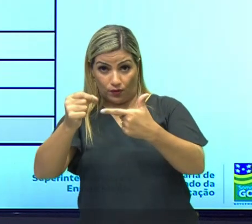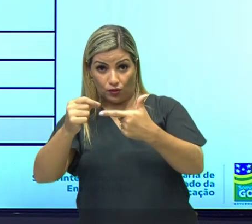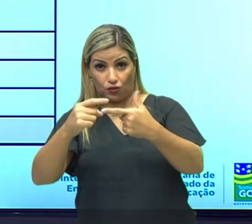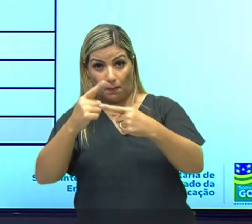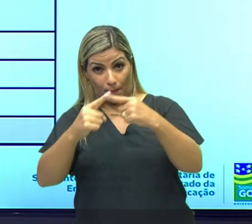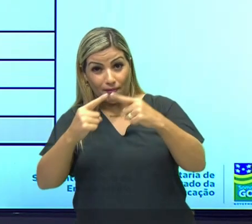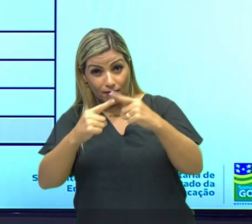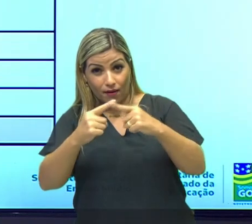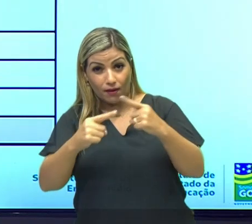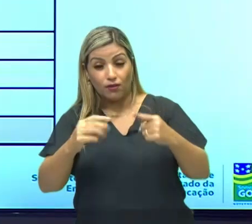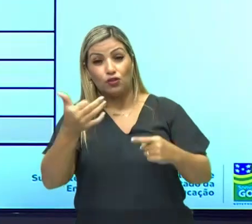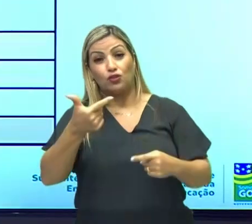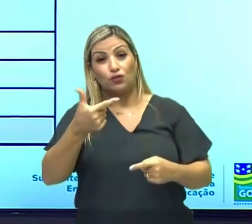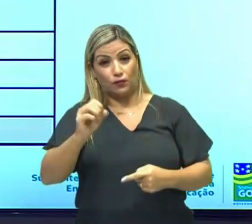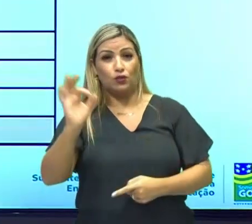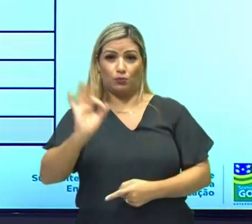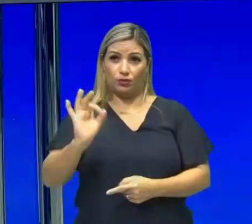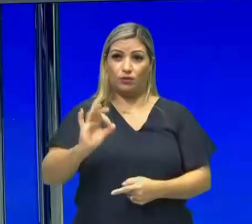Chegamos ao nosso fim.